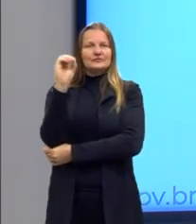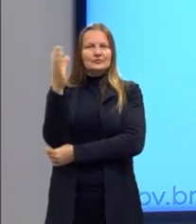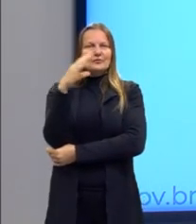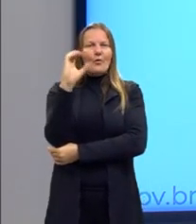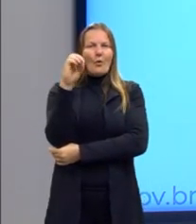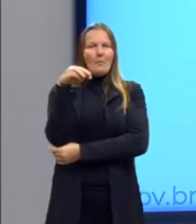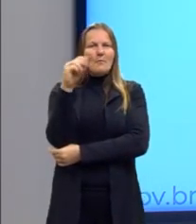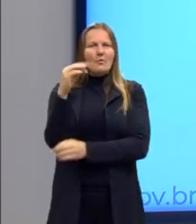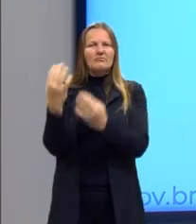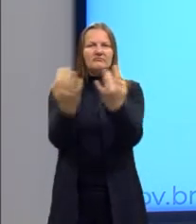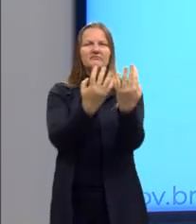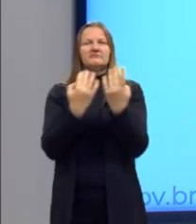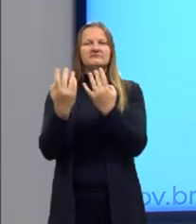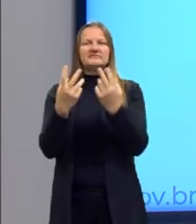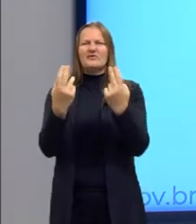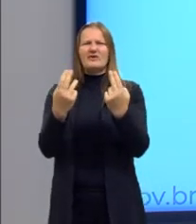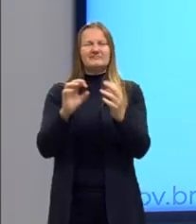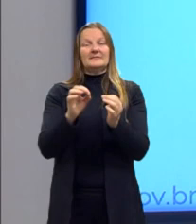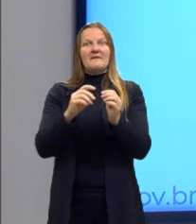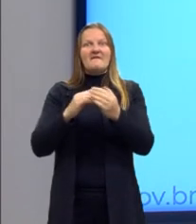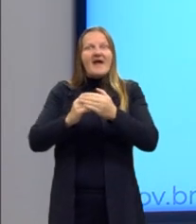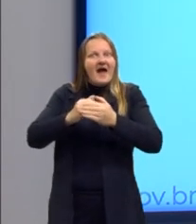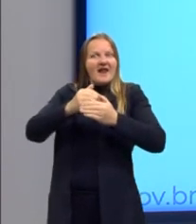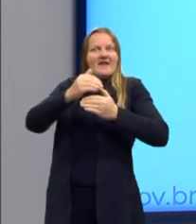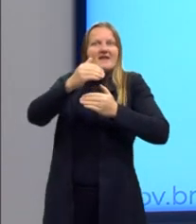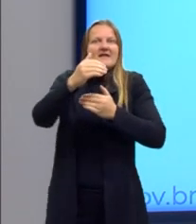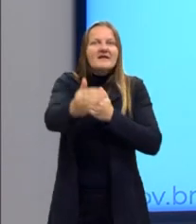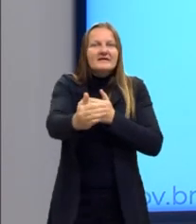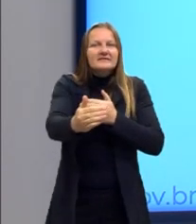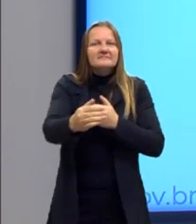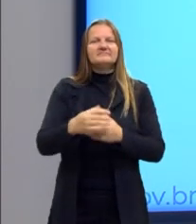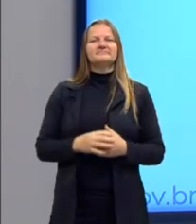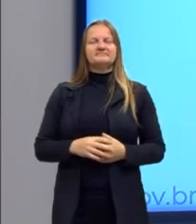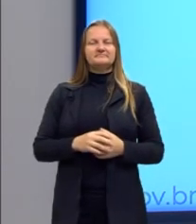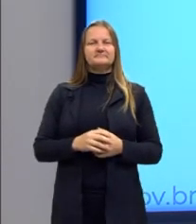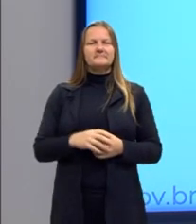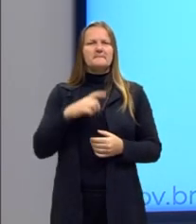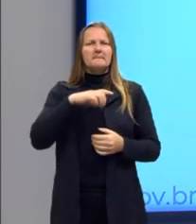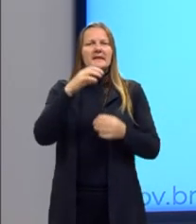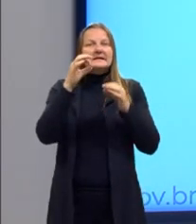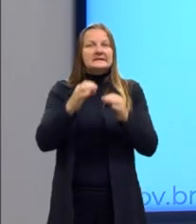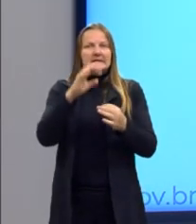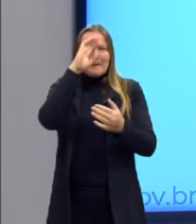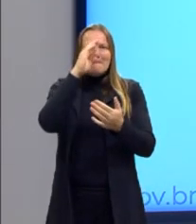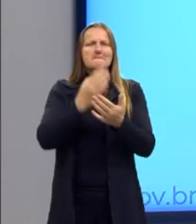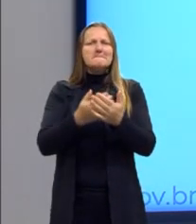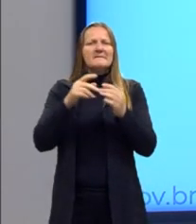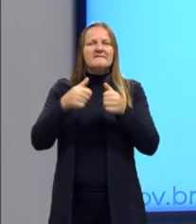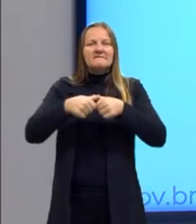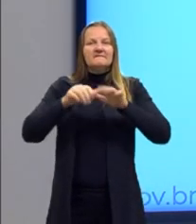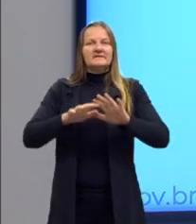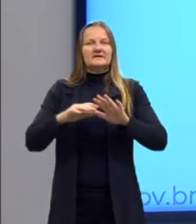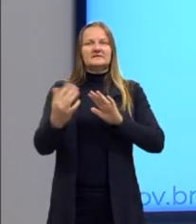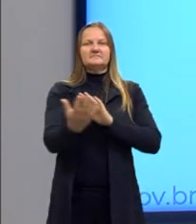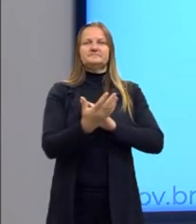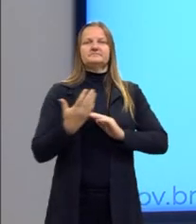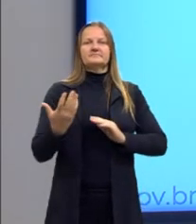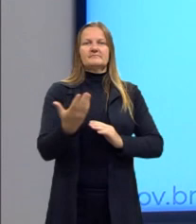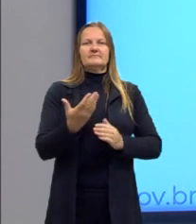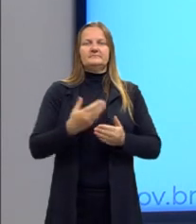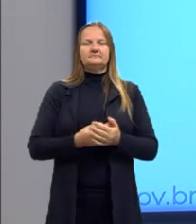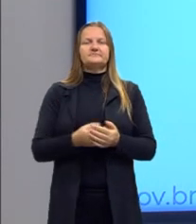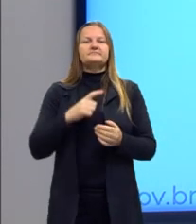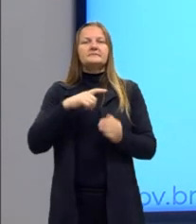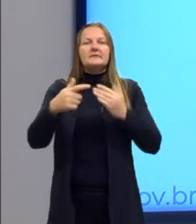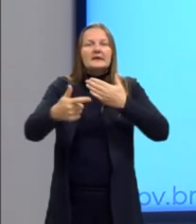explicações físicas e tentar descobrir, ter certeza daquilo que fica entre as coisas, certo? Então esse